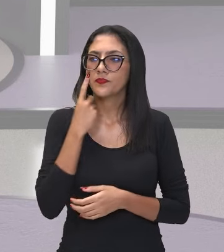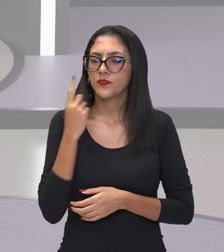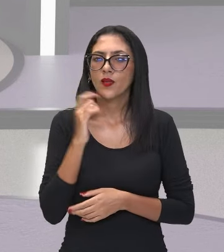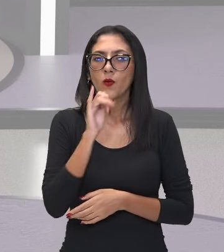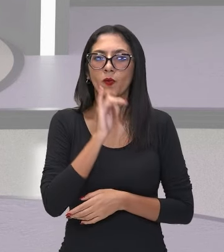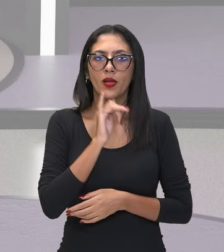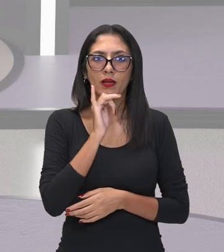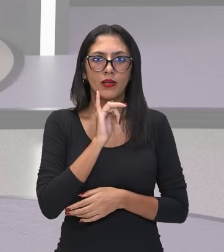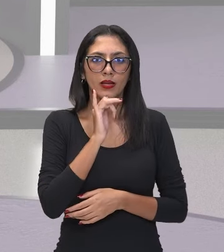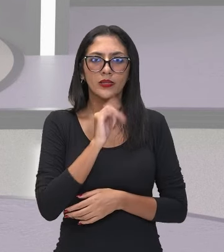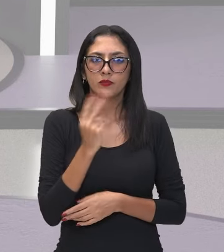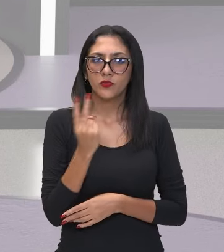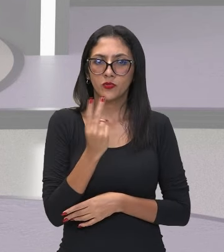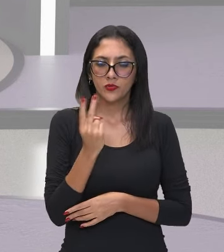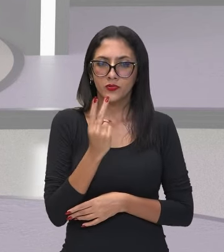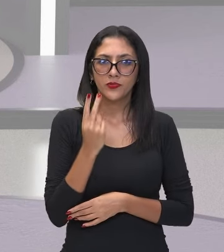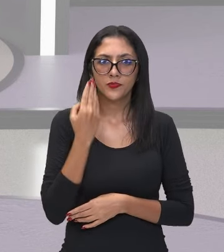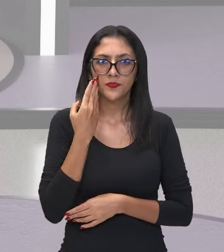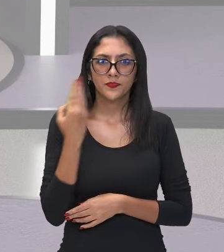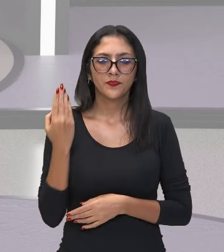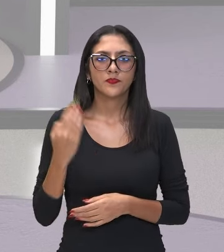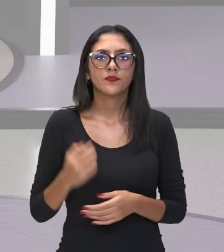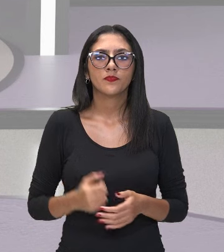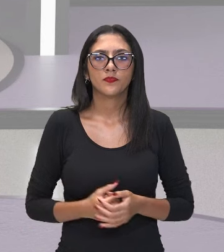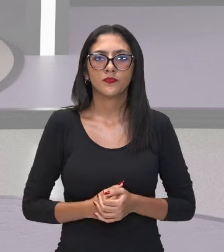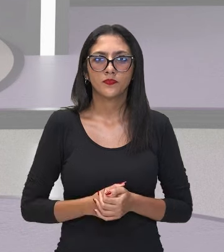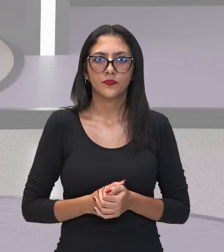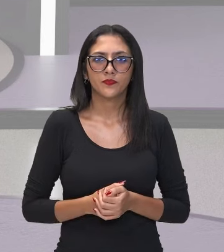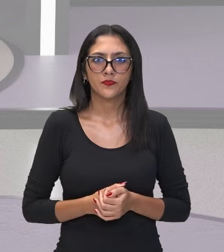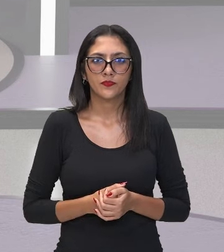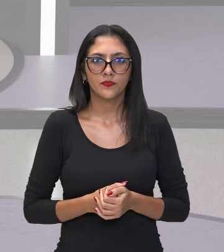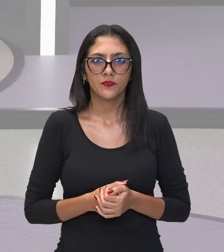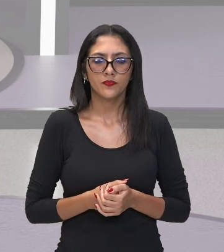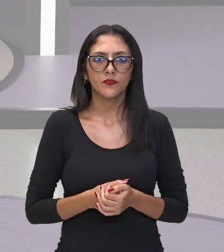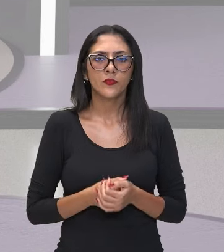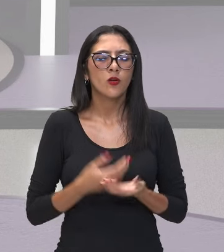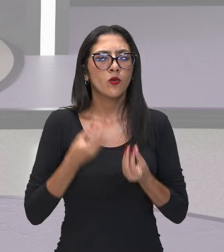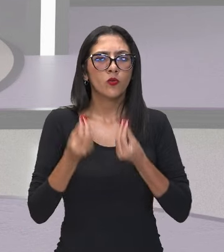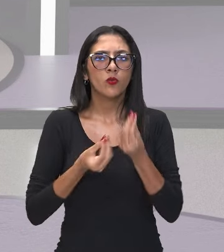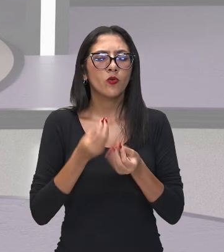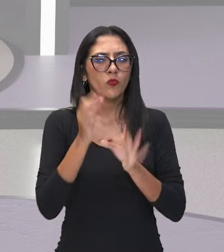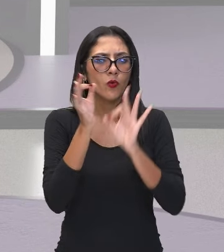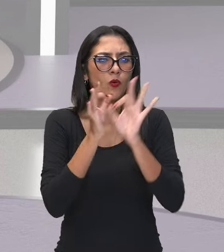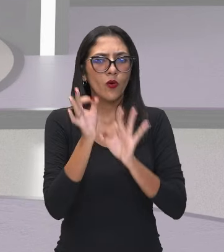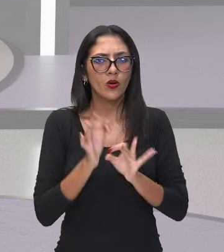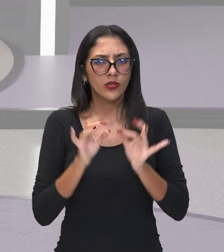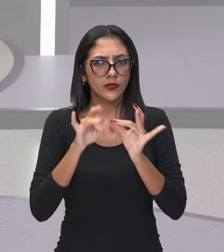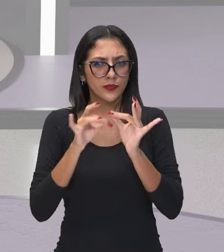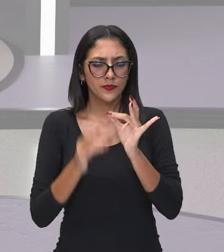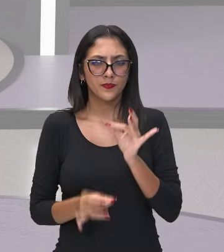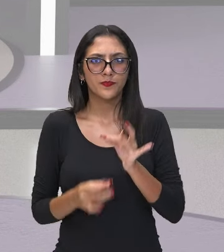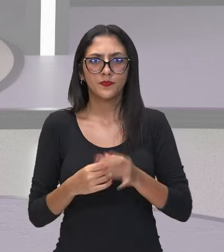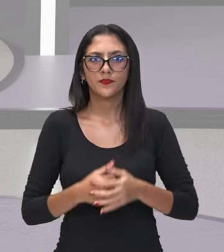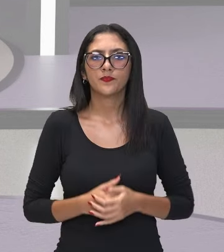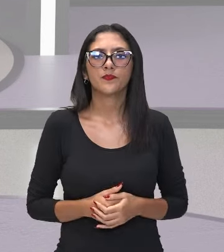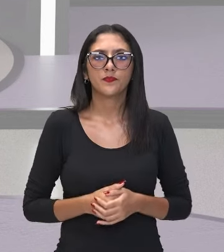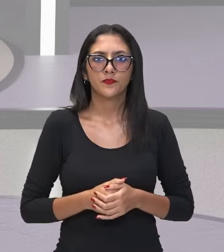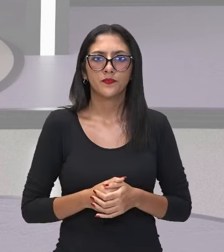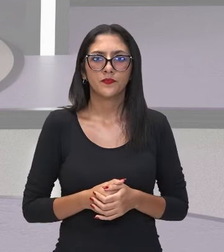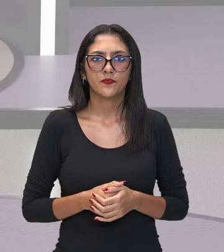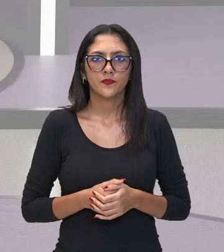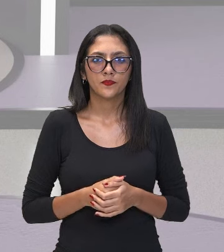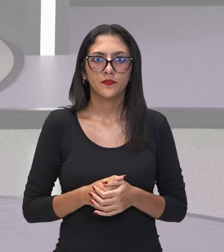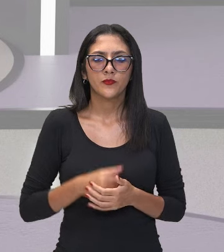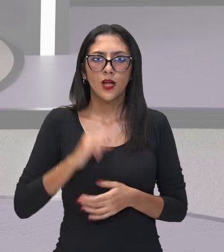aí que você já visualiza na tela. Vamos então agora desenvolver juntos. Vamos lá? Aproveite para fazer